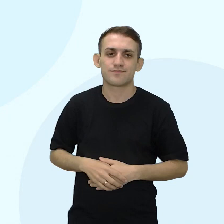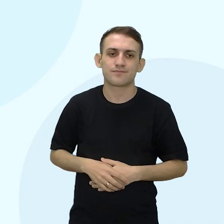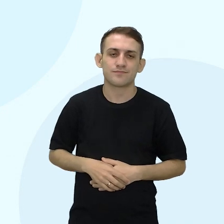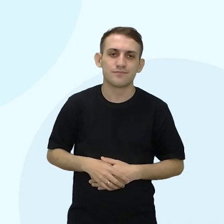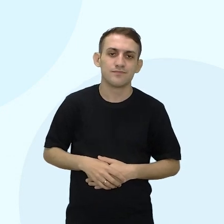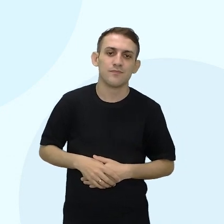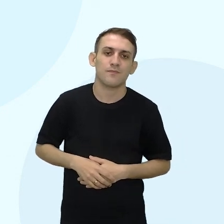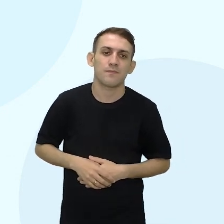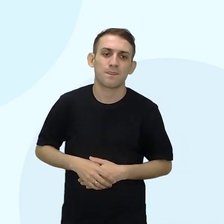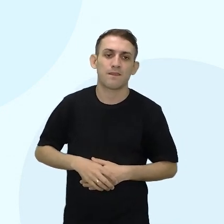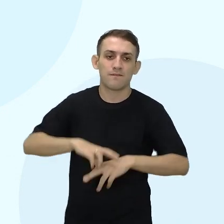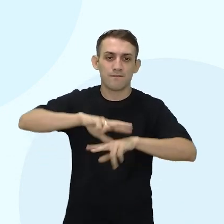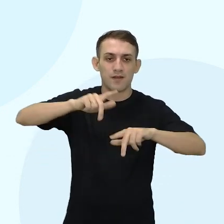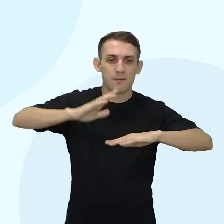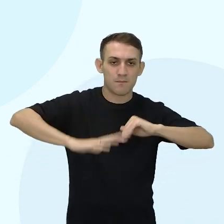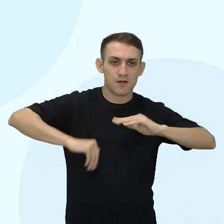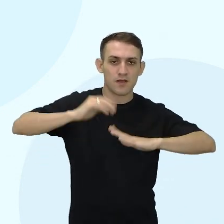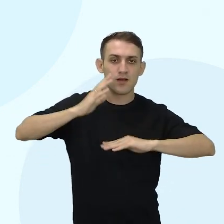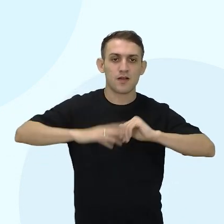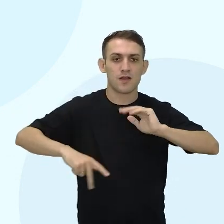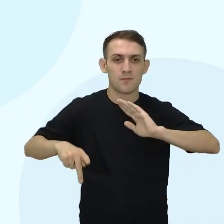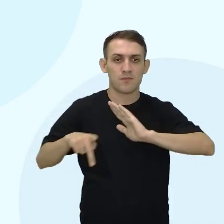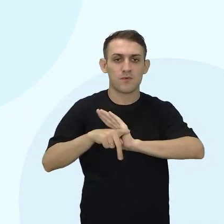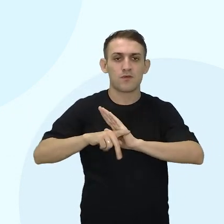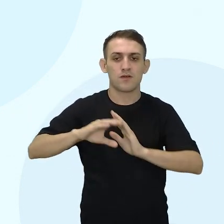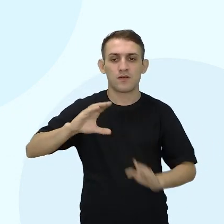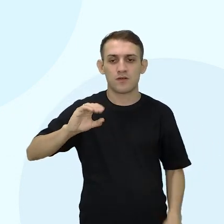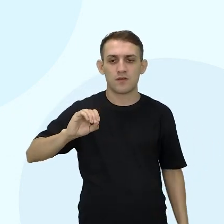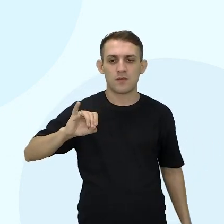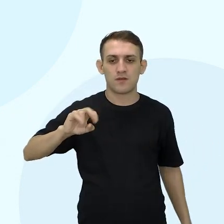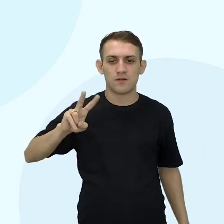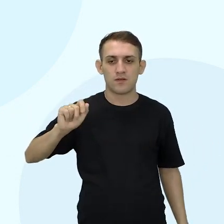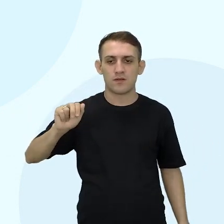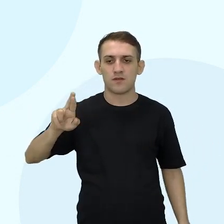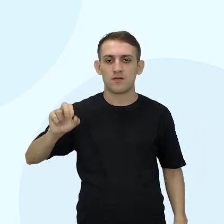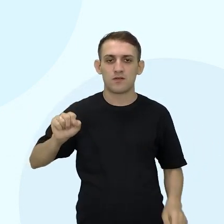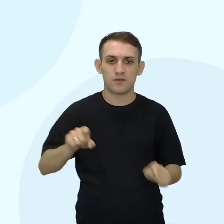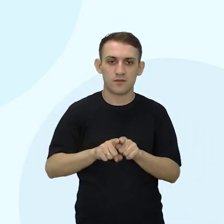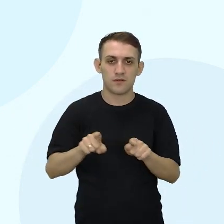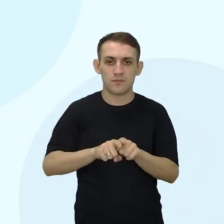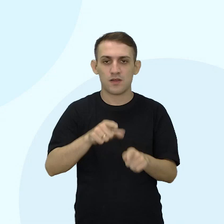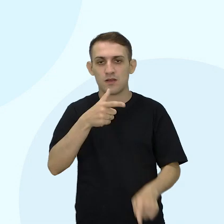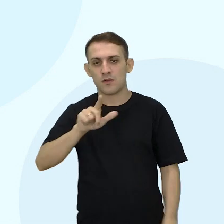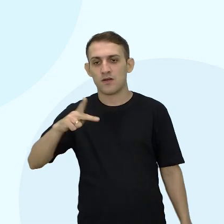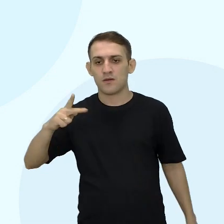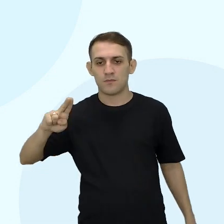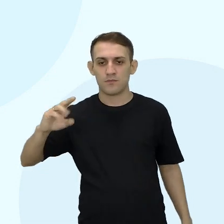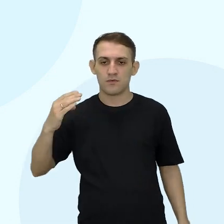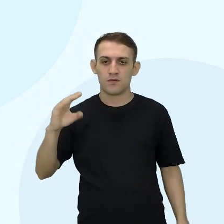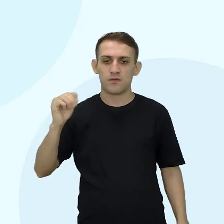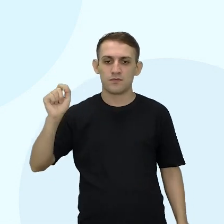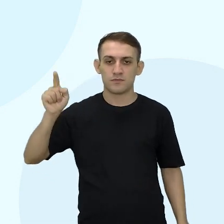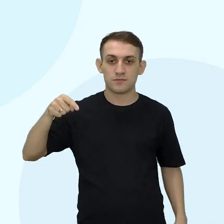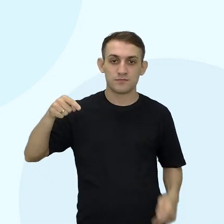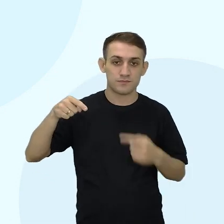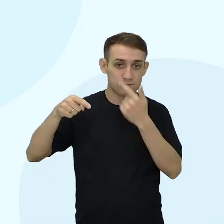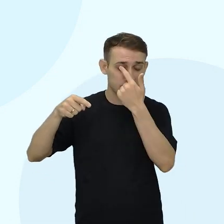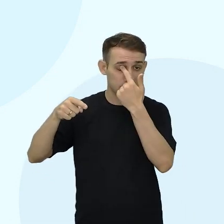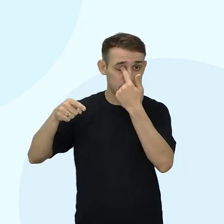olha só, muitas práticas agrícolas como coivara e de pesca, pulsar,